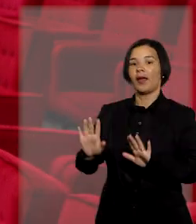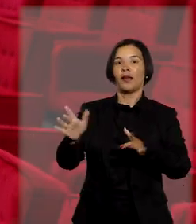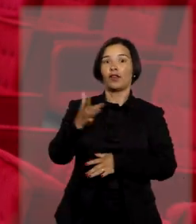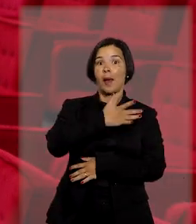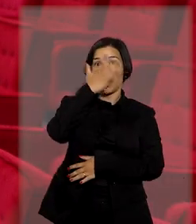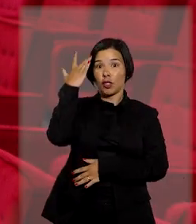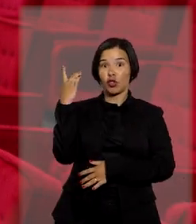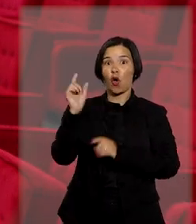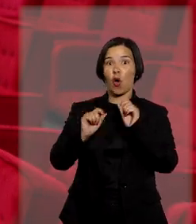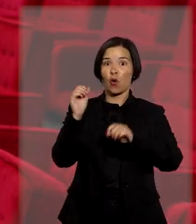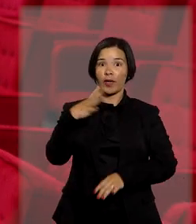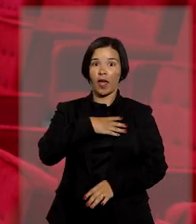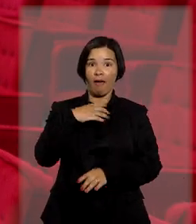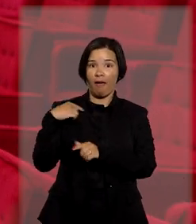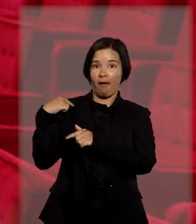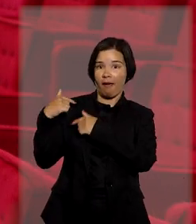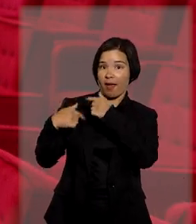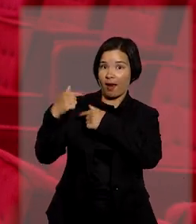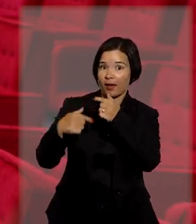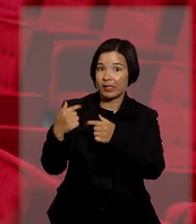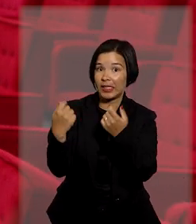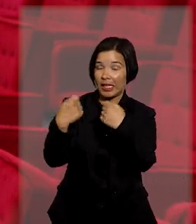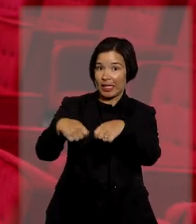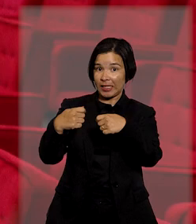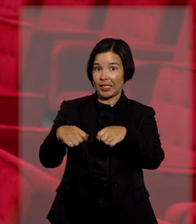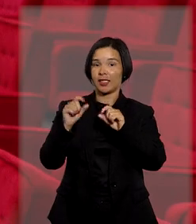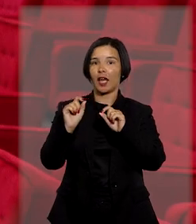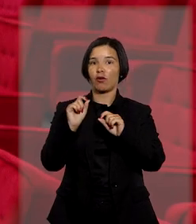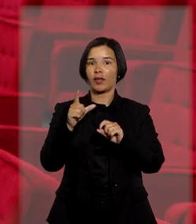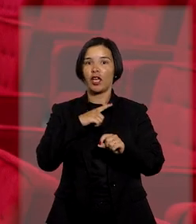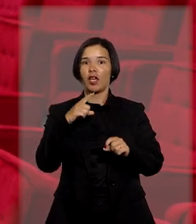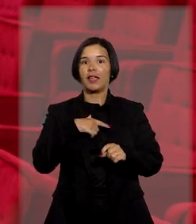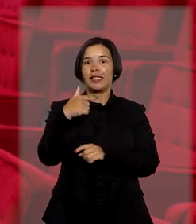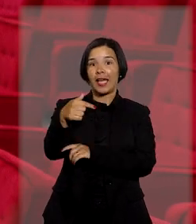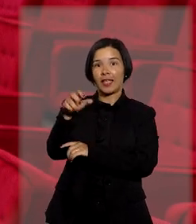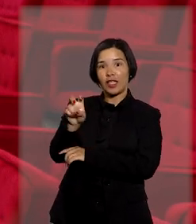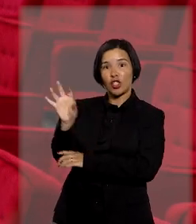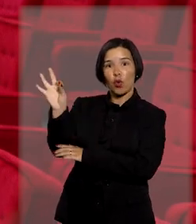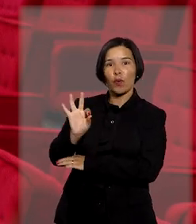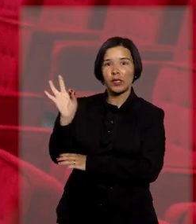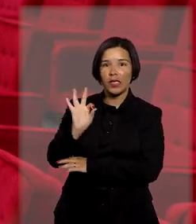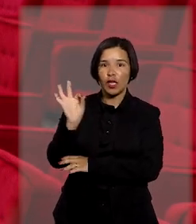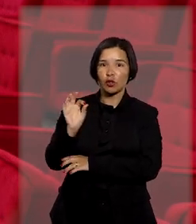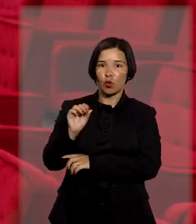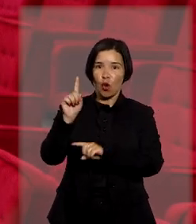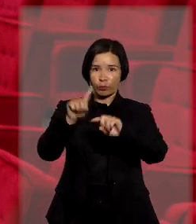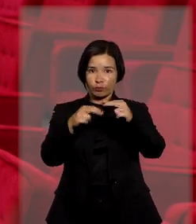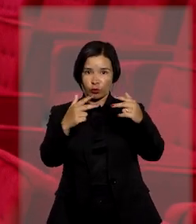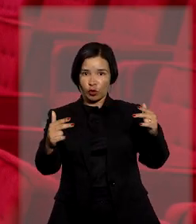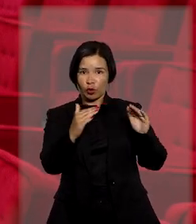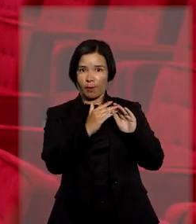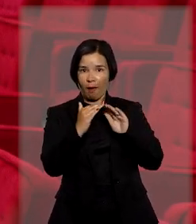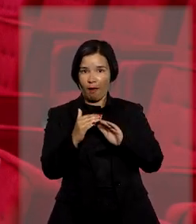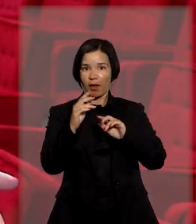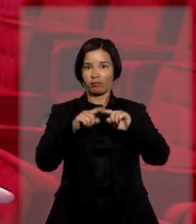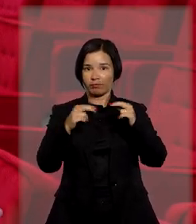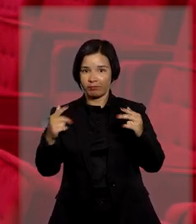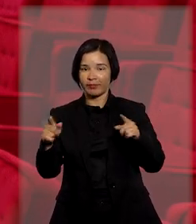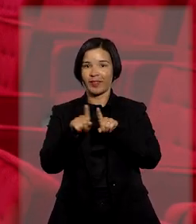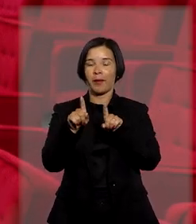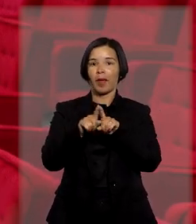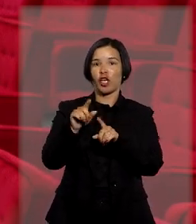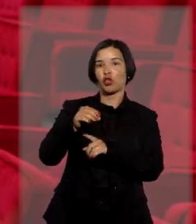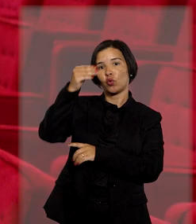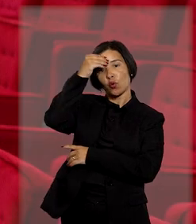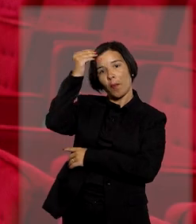elaborou o testamento. Os filhos, herdeiros necessários, ficaram com 75% dos bens e os sobrinhos, herdeiros